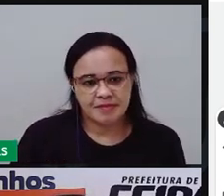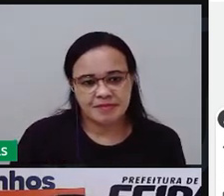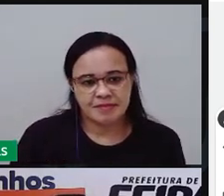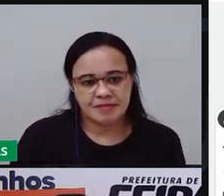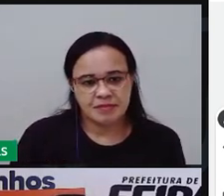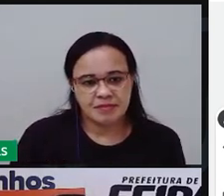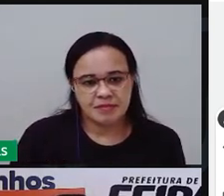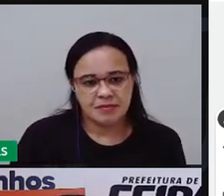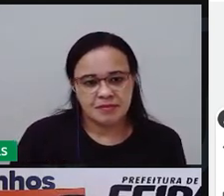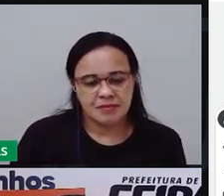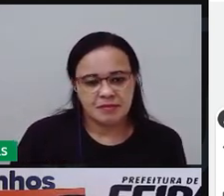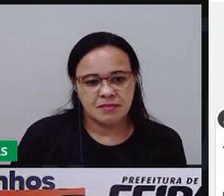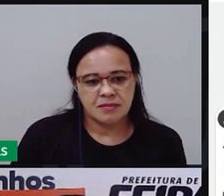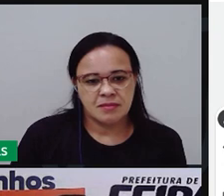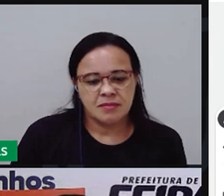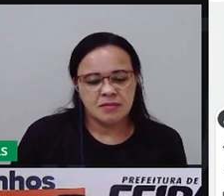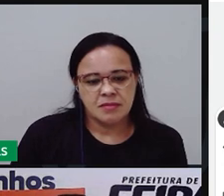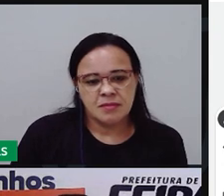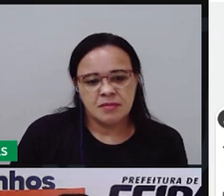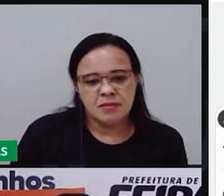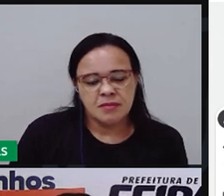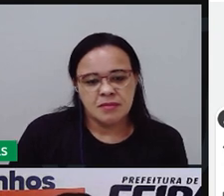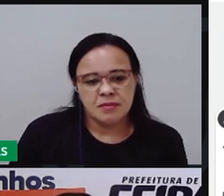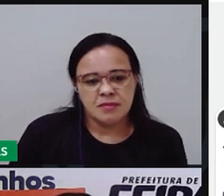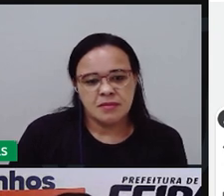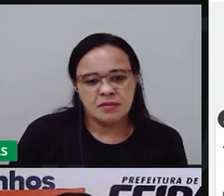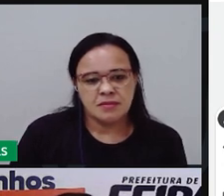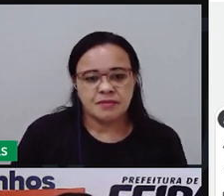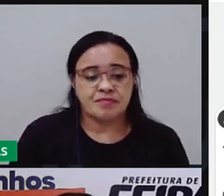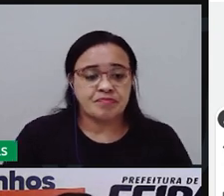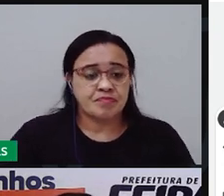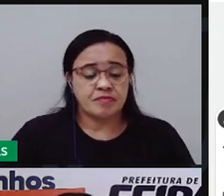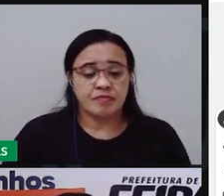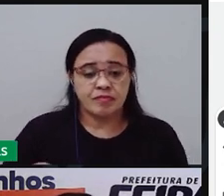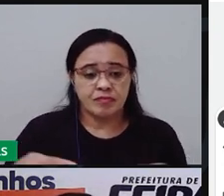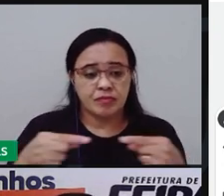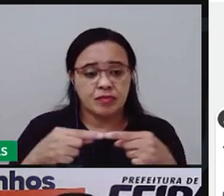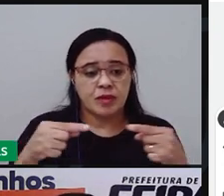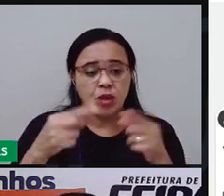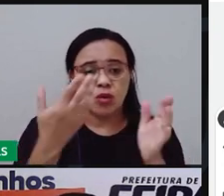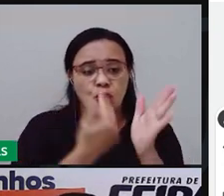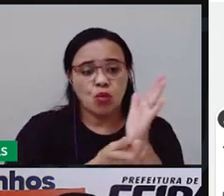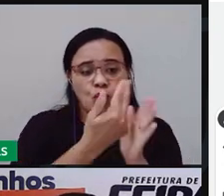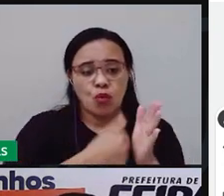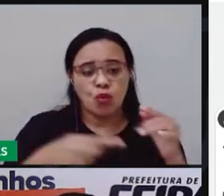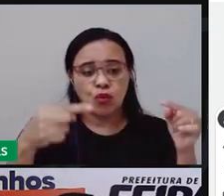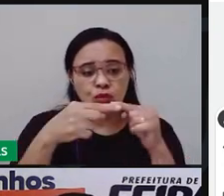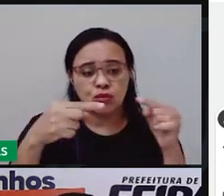aqui um desenho para representar esse número três.